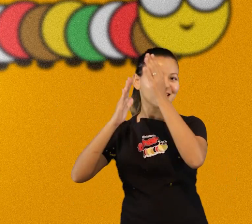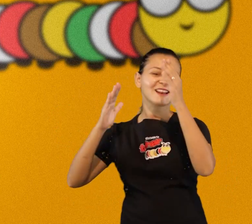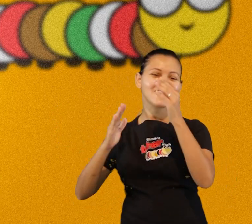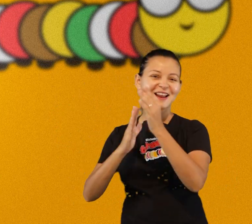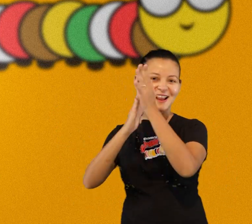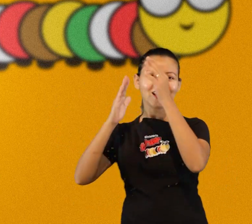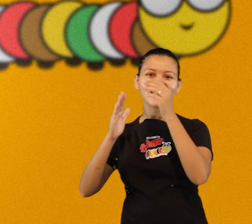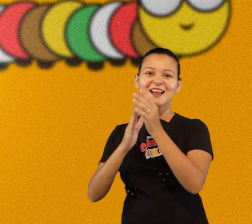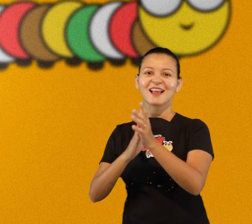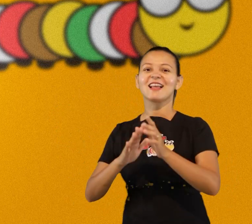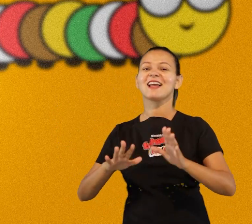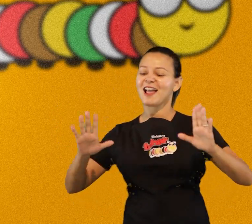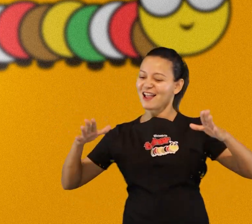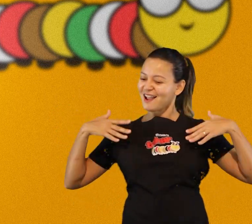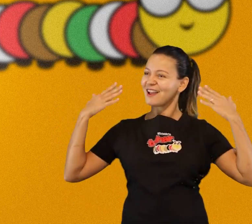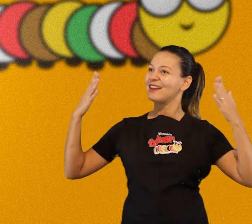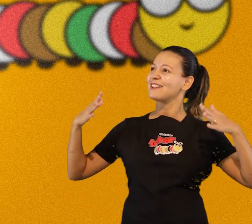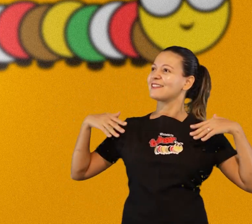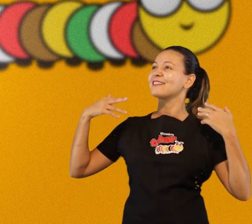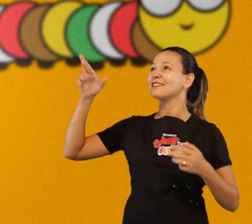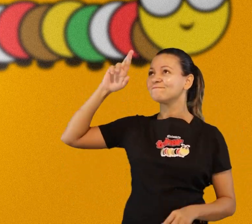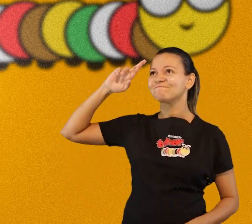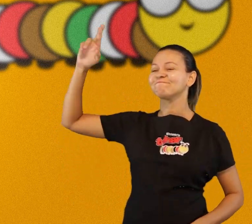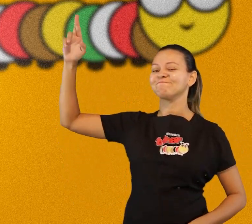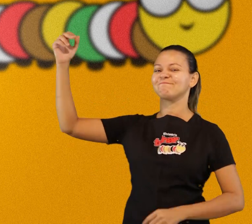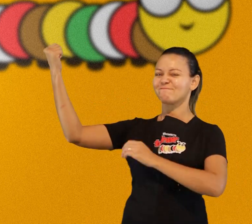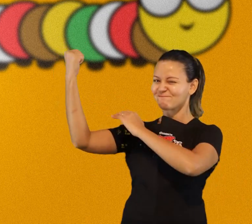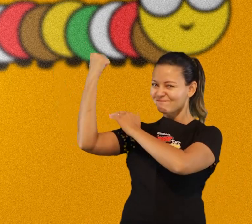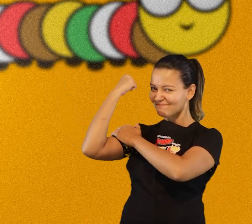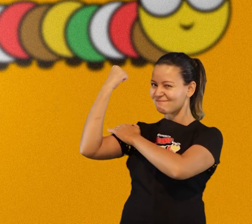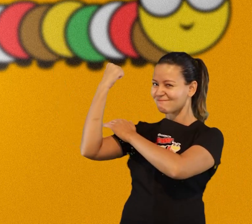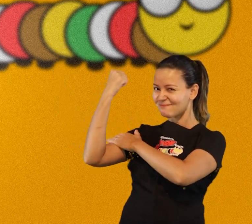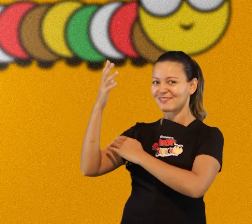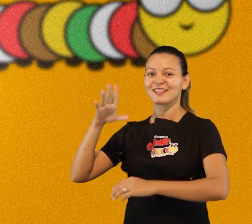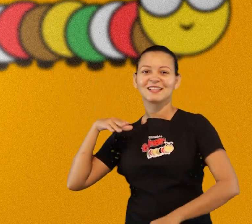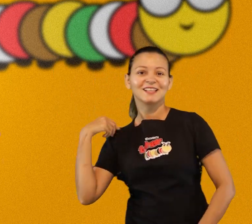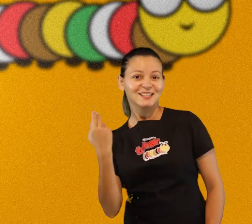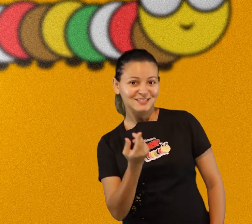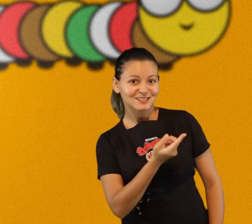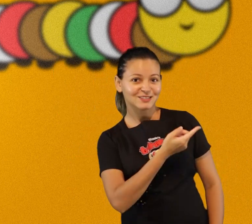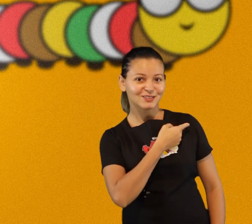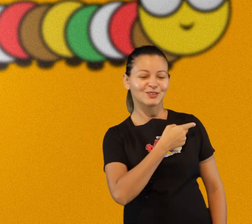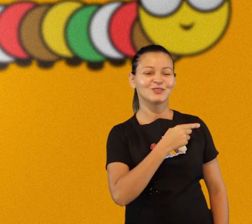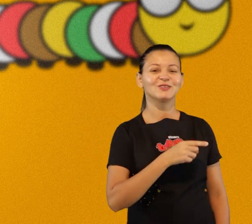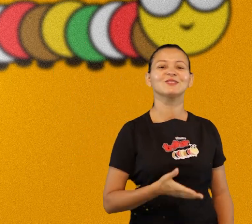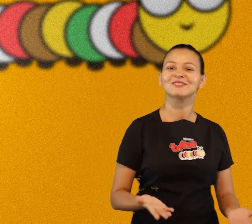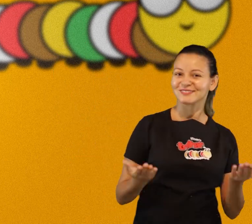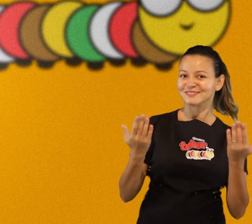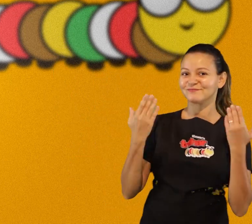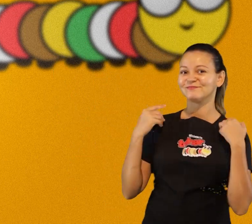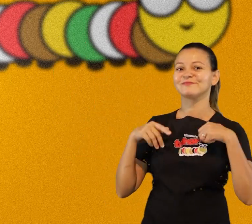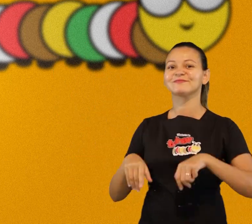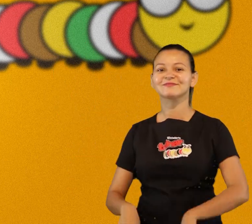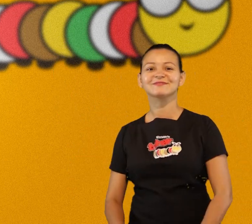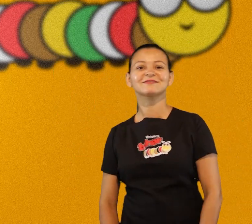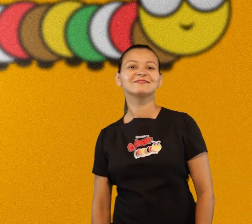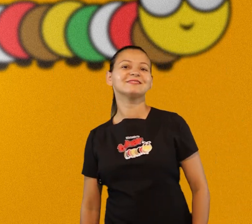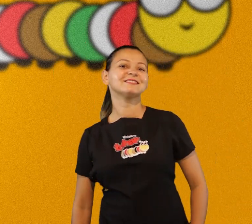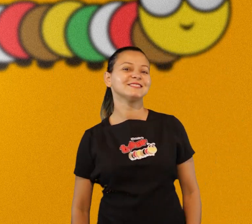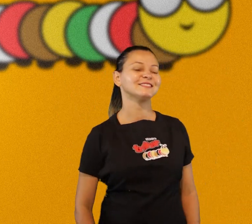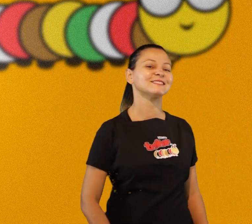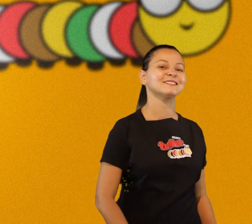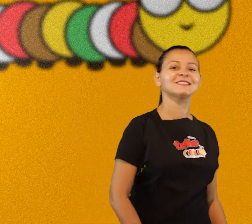comigo A alegria do Senhor é a nossa força vamos então nos alegrar, cantar e